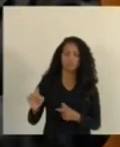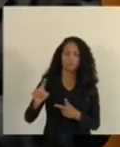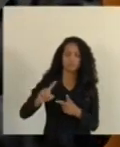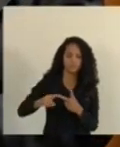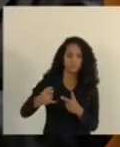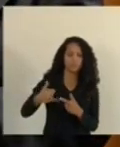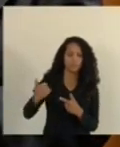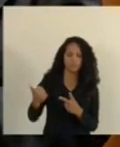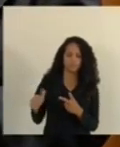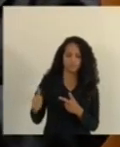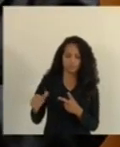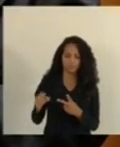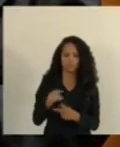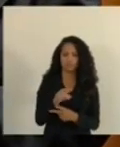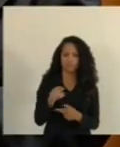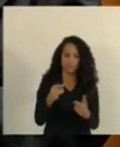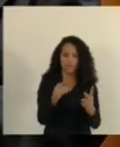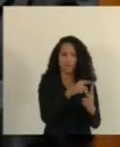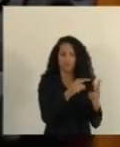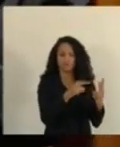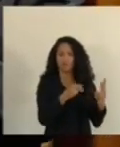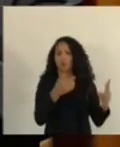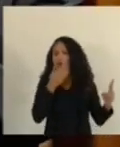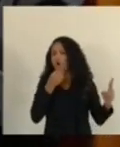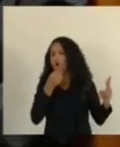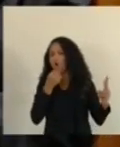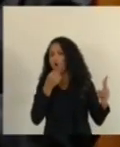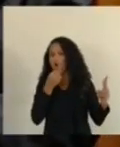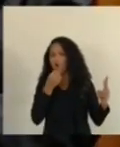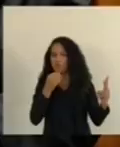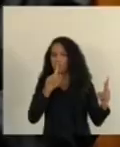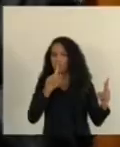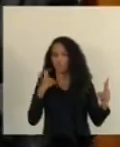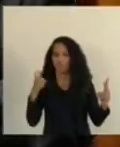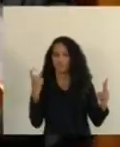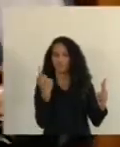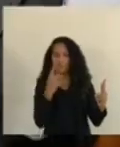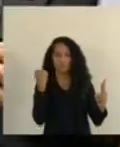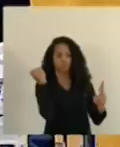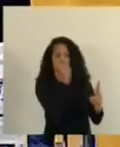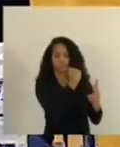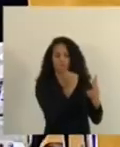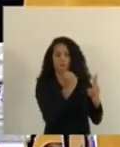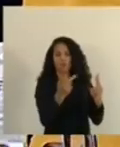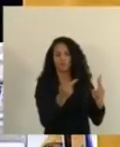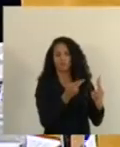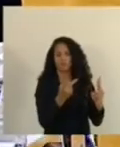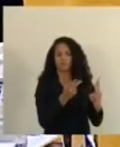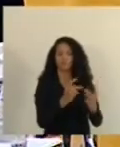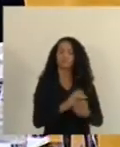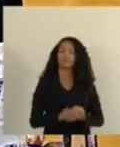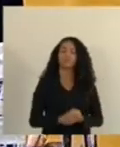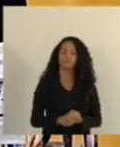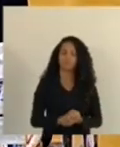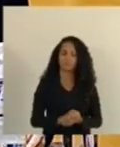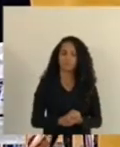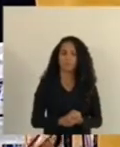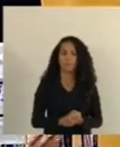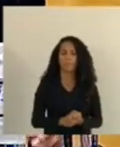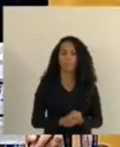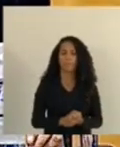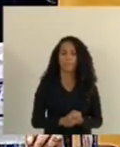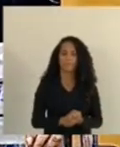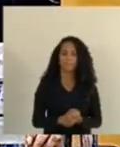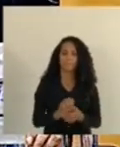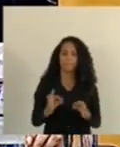de 11 anos. Foram violentamente assassinadas pelo ex-companheiro da Charlene. Ok. Finalizando assim, então solicita